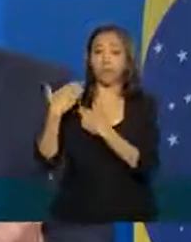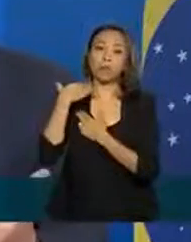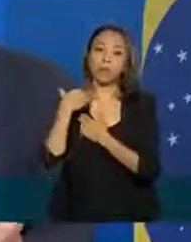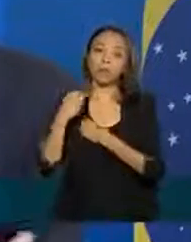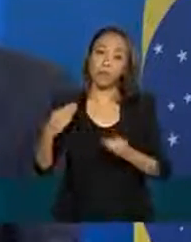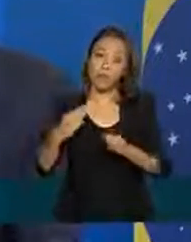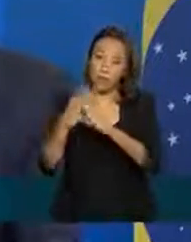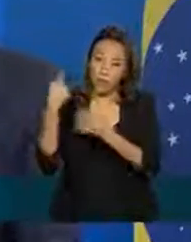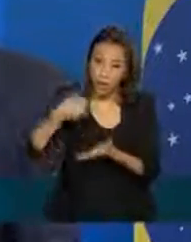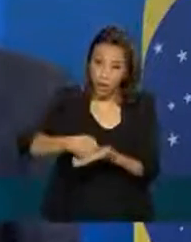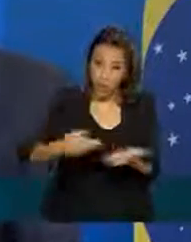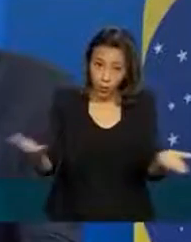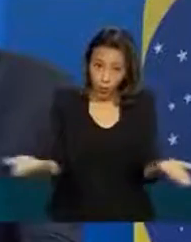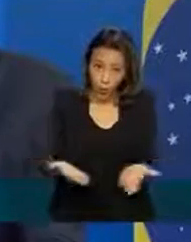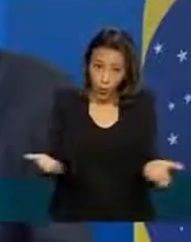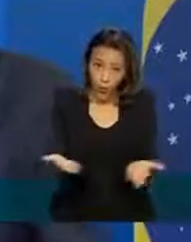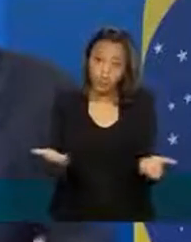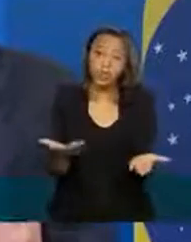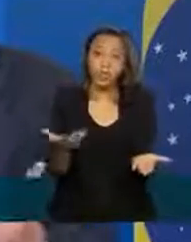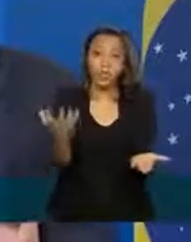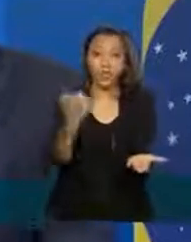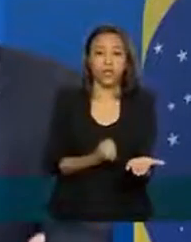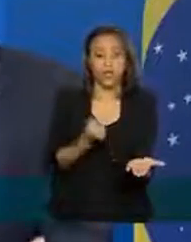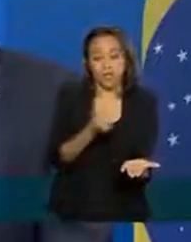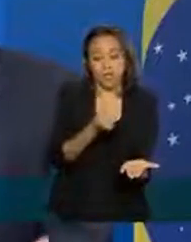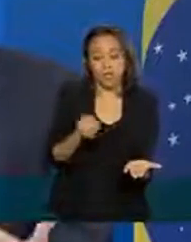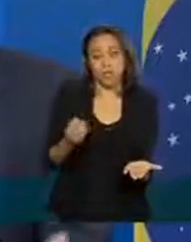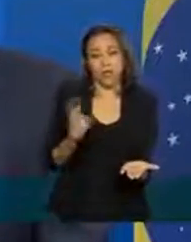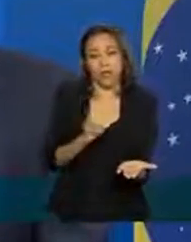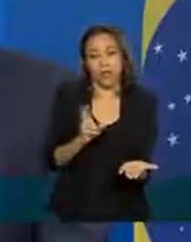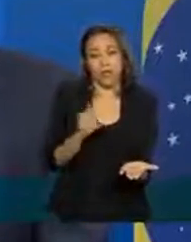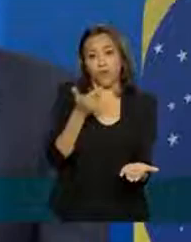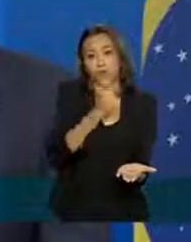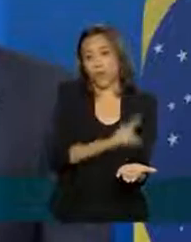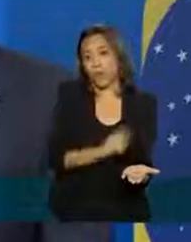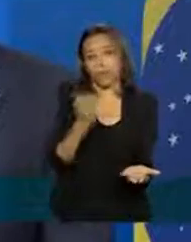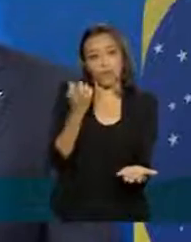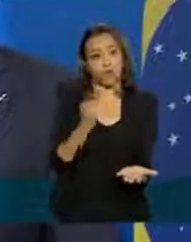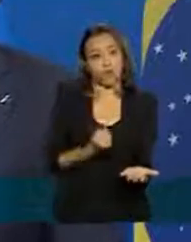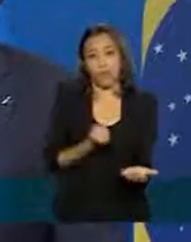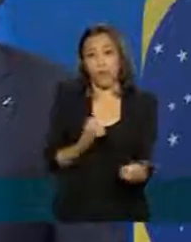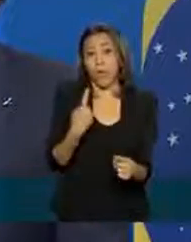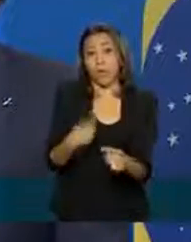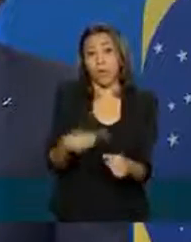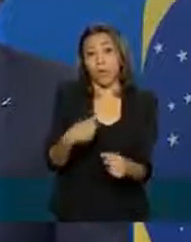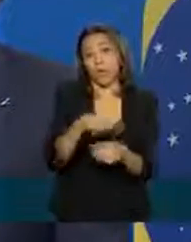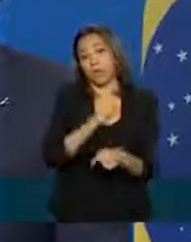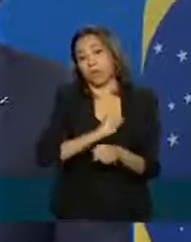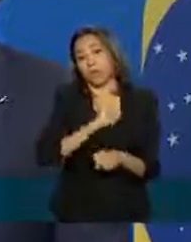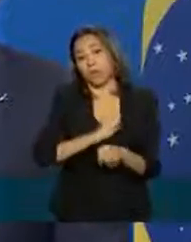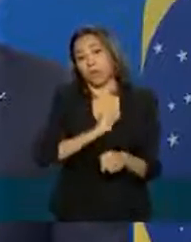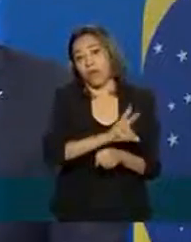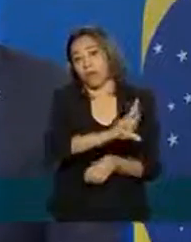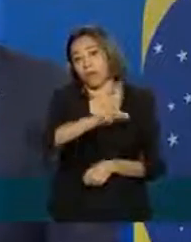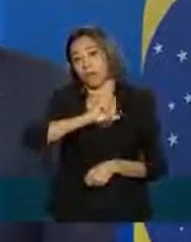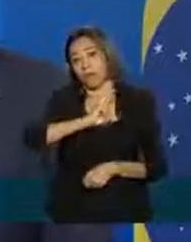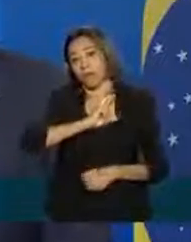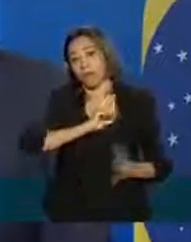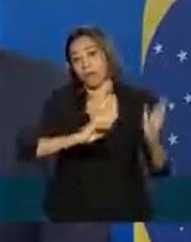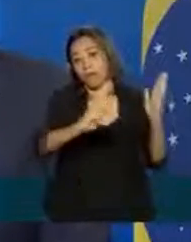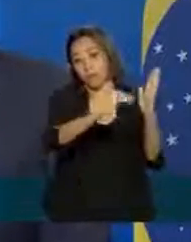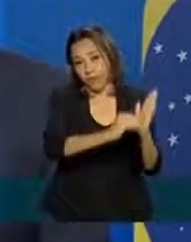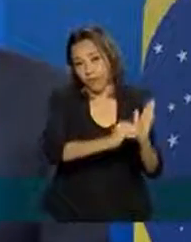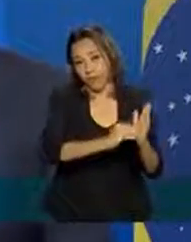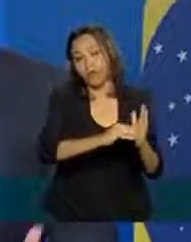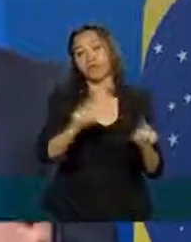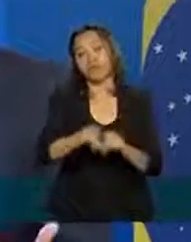população for receber os 600 reais não vai conseguir receber porque o Senado tem que aprovar e porque tem que